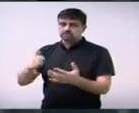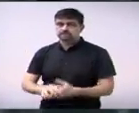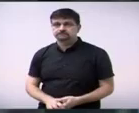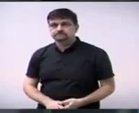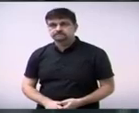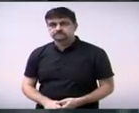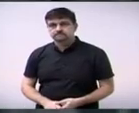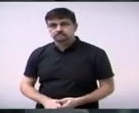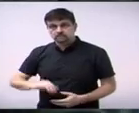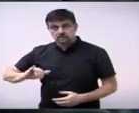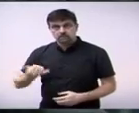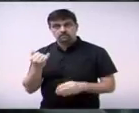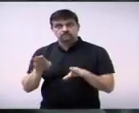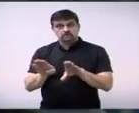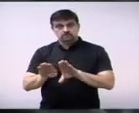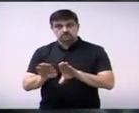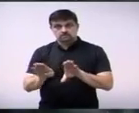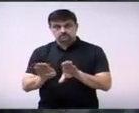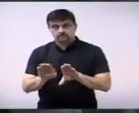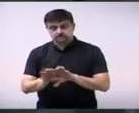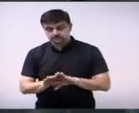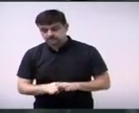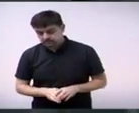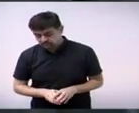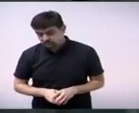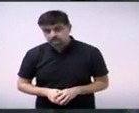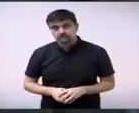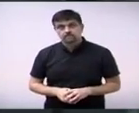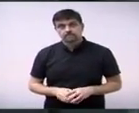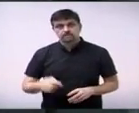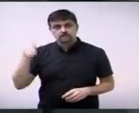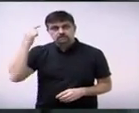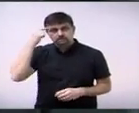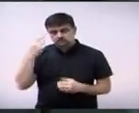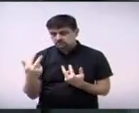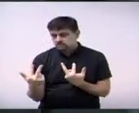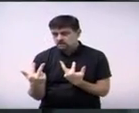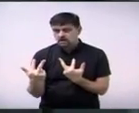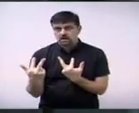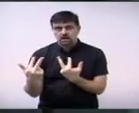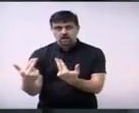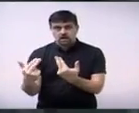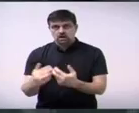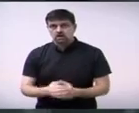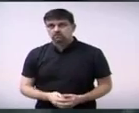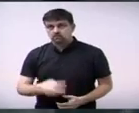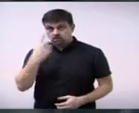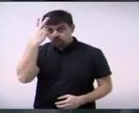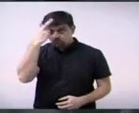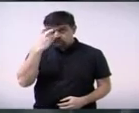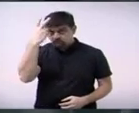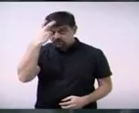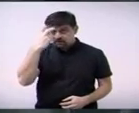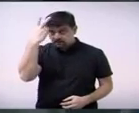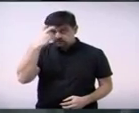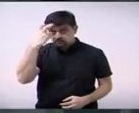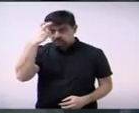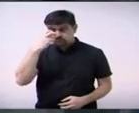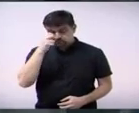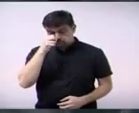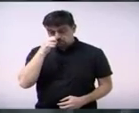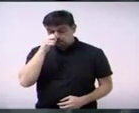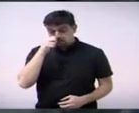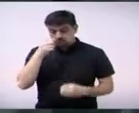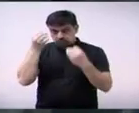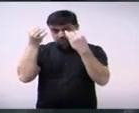aproveito também na mesma linha que o vereador Fábio fez